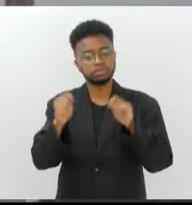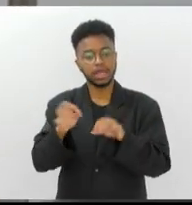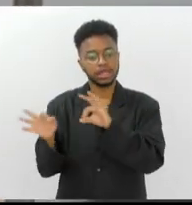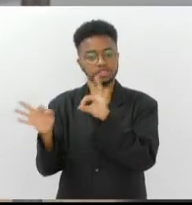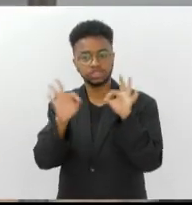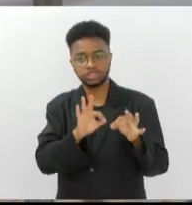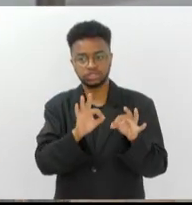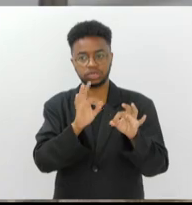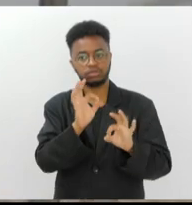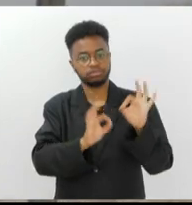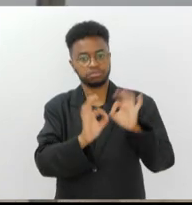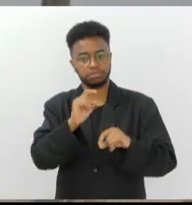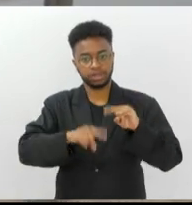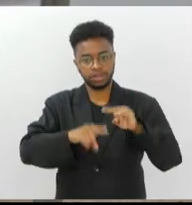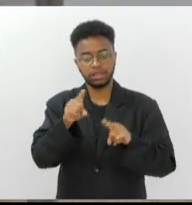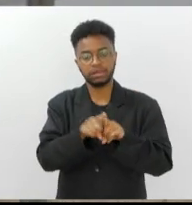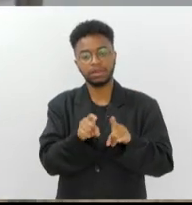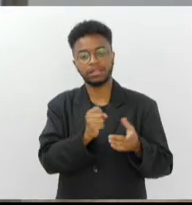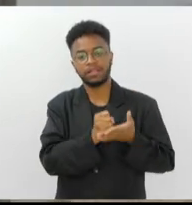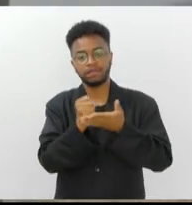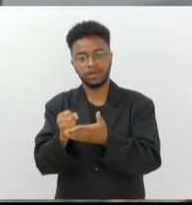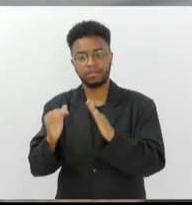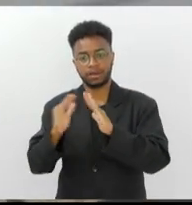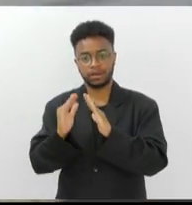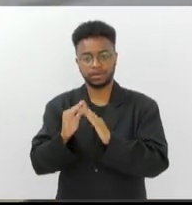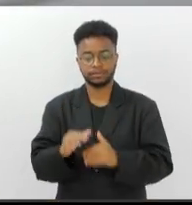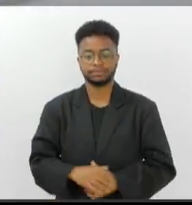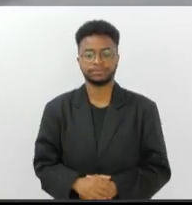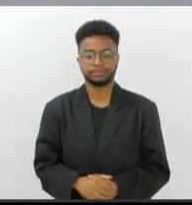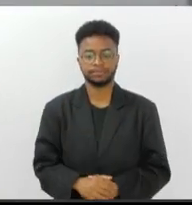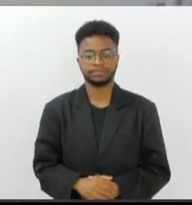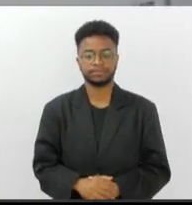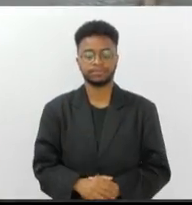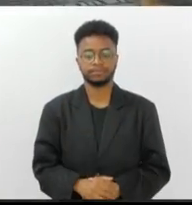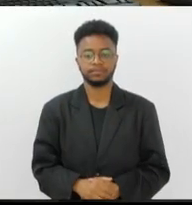produto e ainda levar um frasco de brinde para casa.